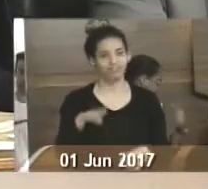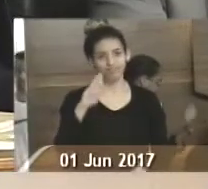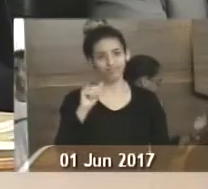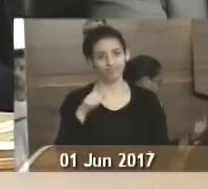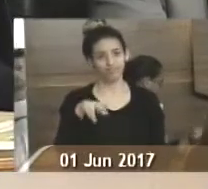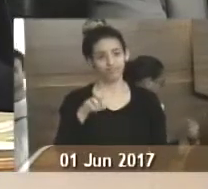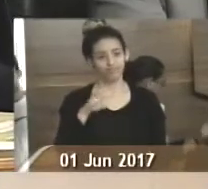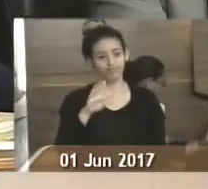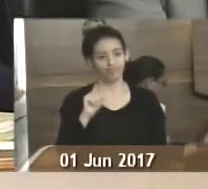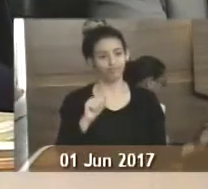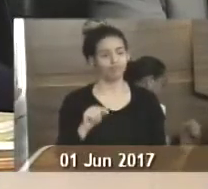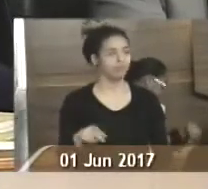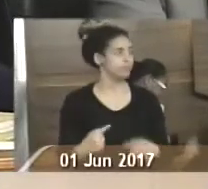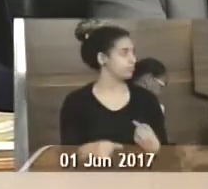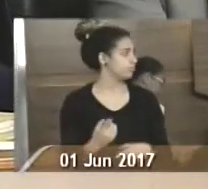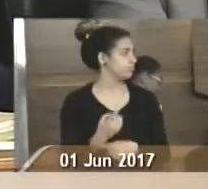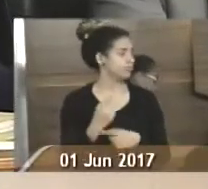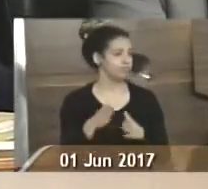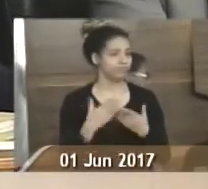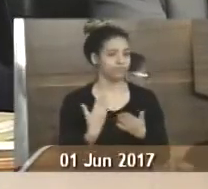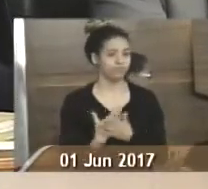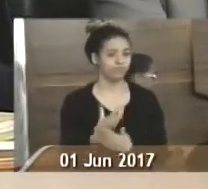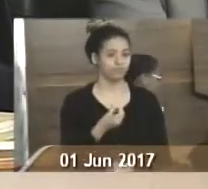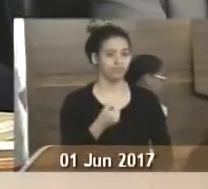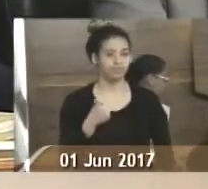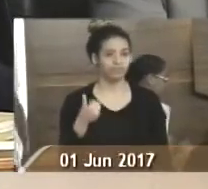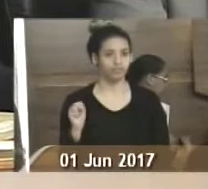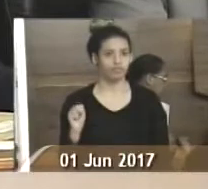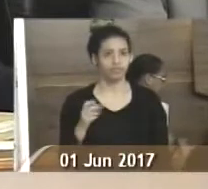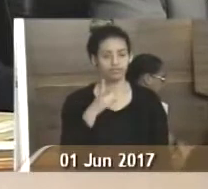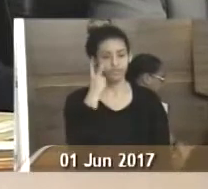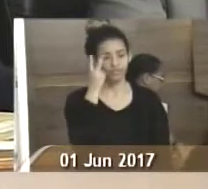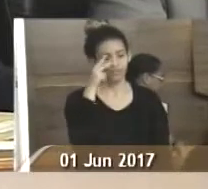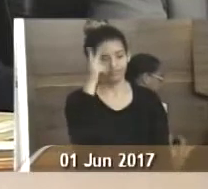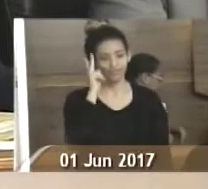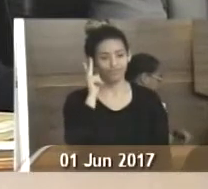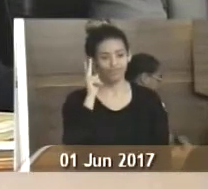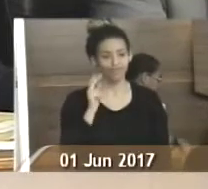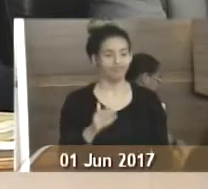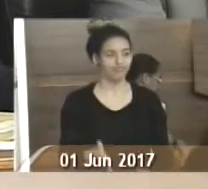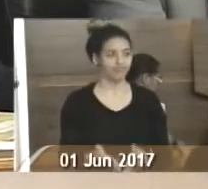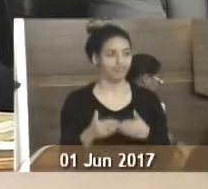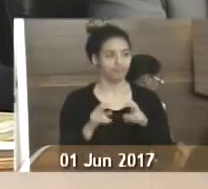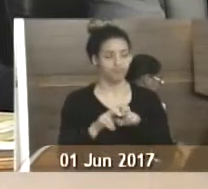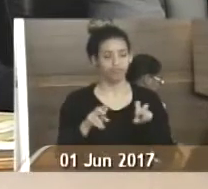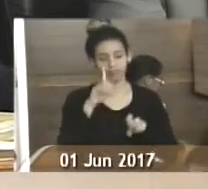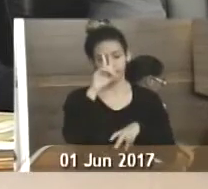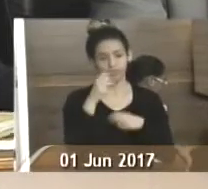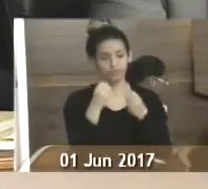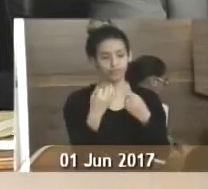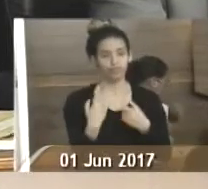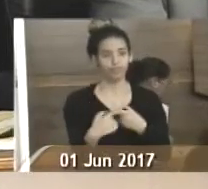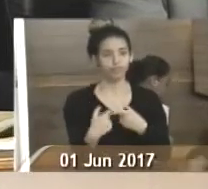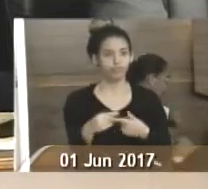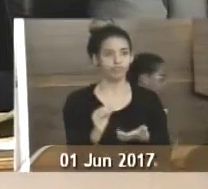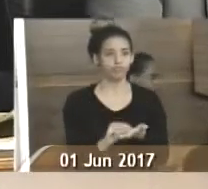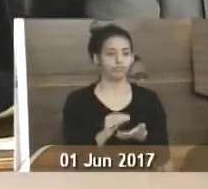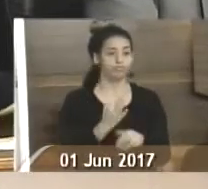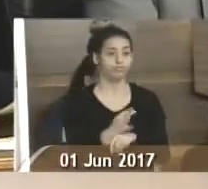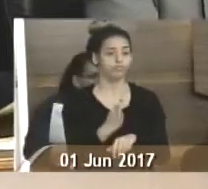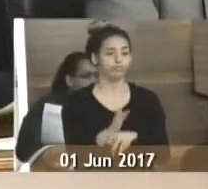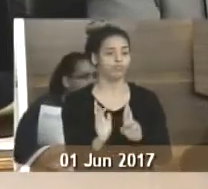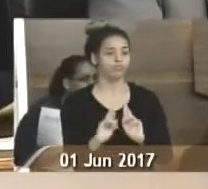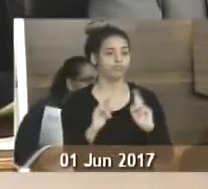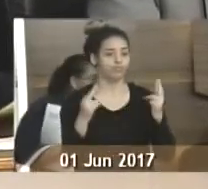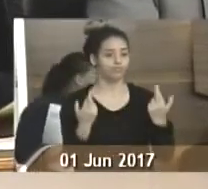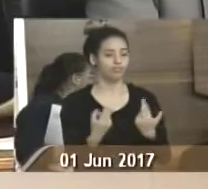Em discussão, o requerimento, 618, de autoria do vereador Camu, solicitando à mesa diretora que seja justificada a sua ausência na